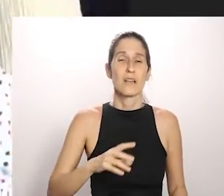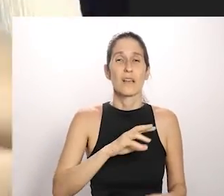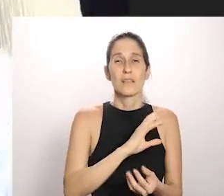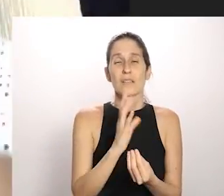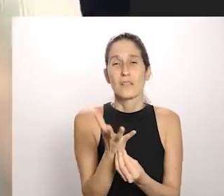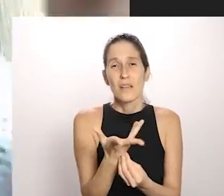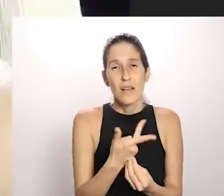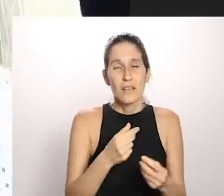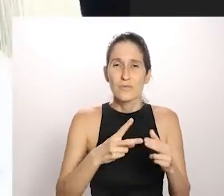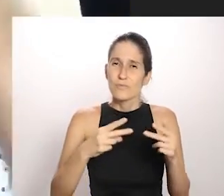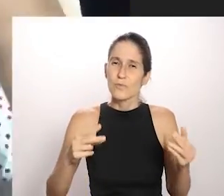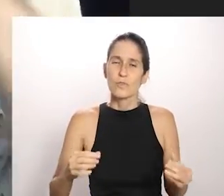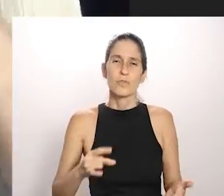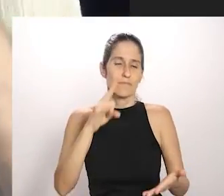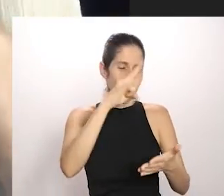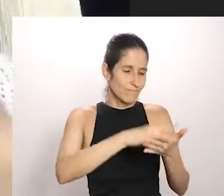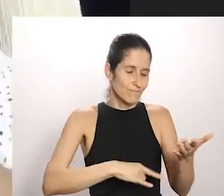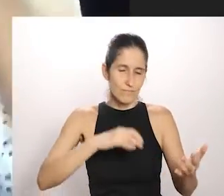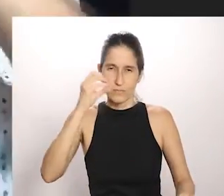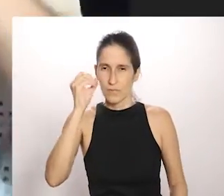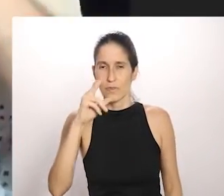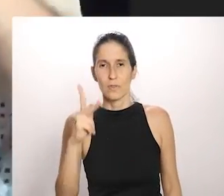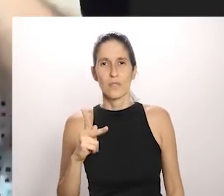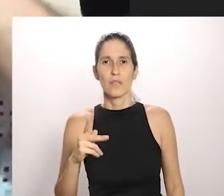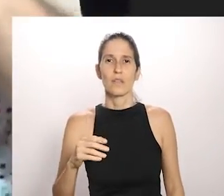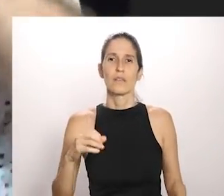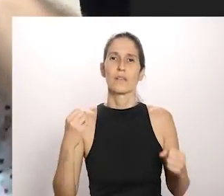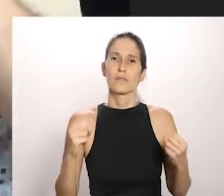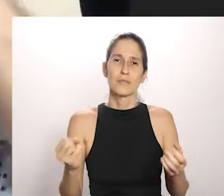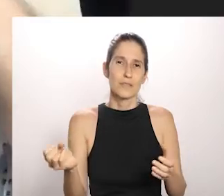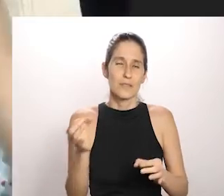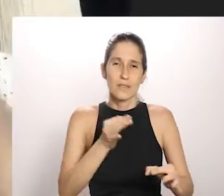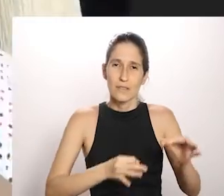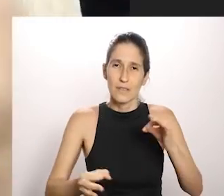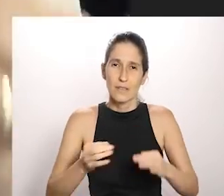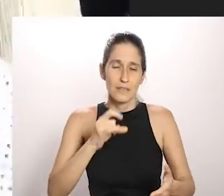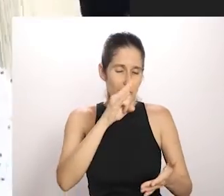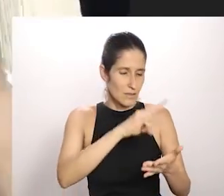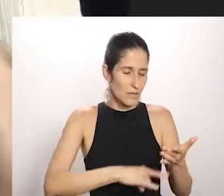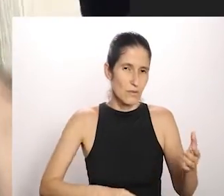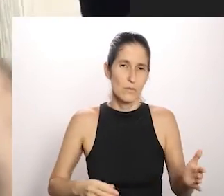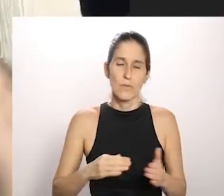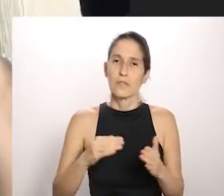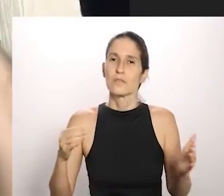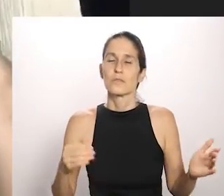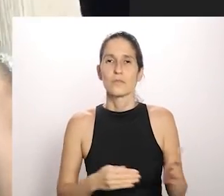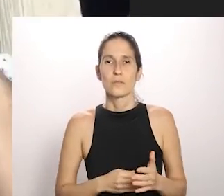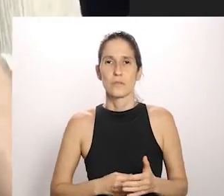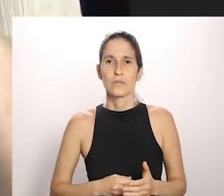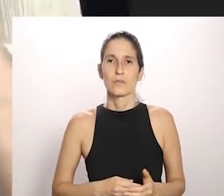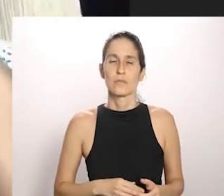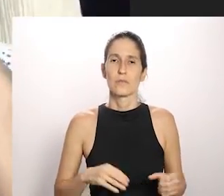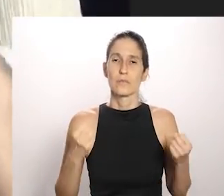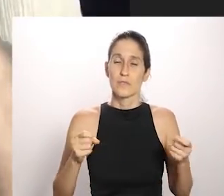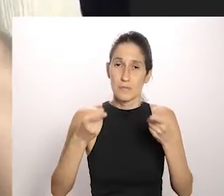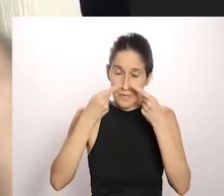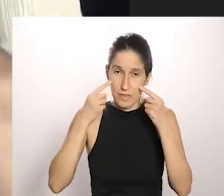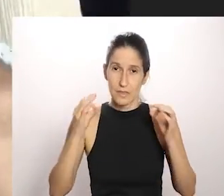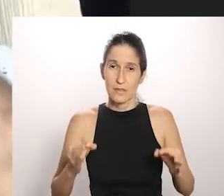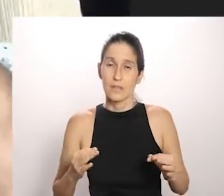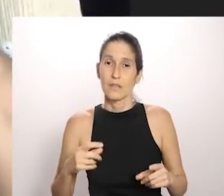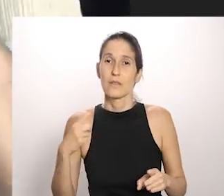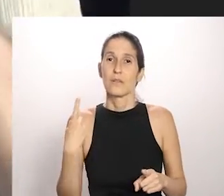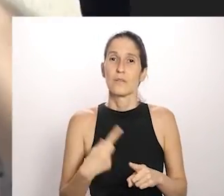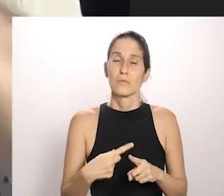culturais, todos, organizam documentações também, quem tiver com documento atrasado, alguma coisa, então é importante que todo mundo esteja a par disso,